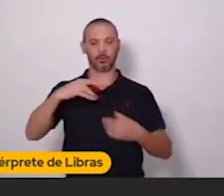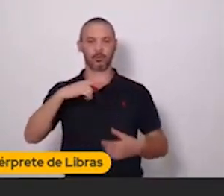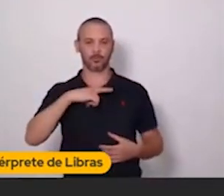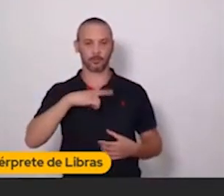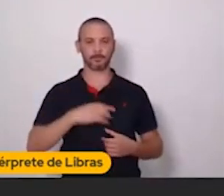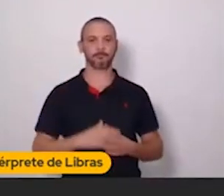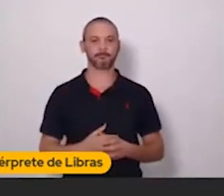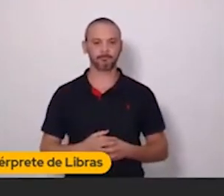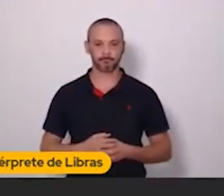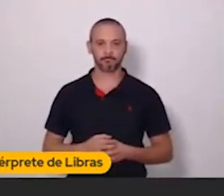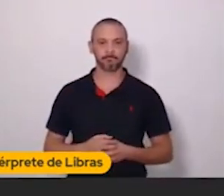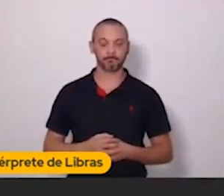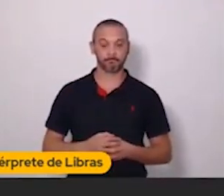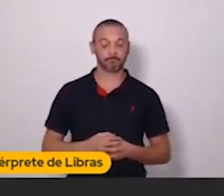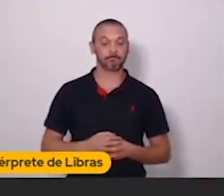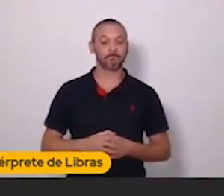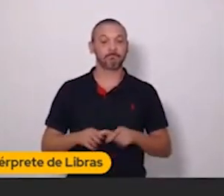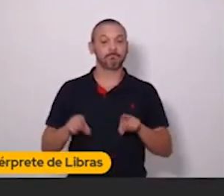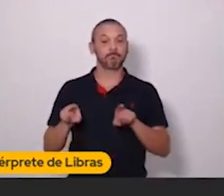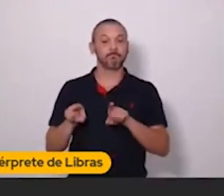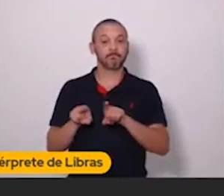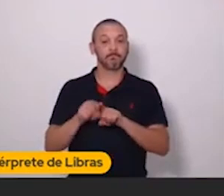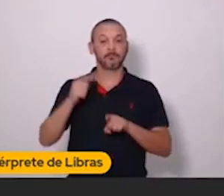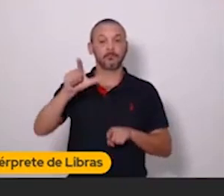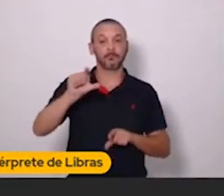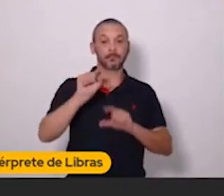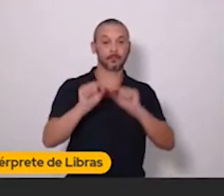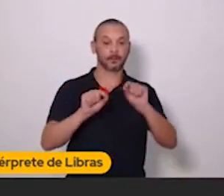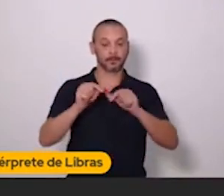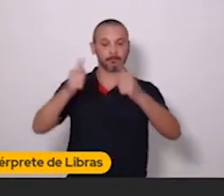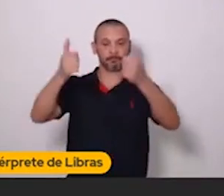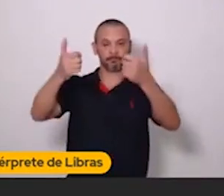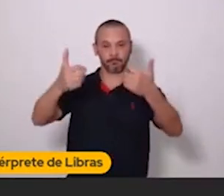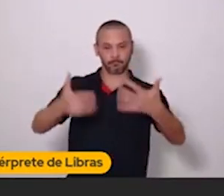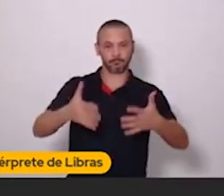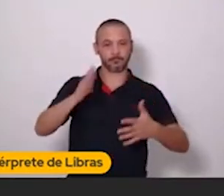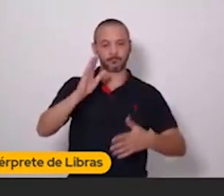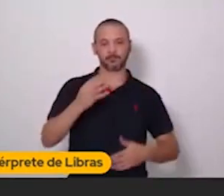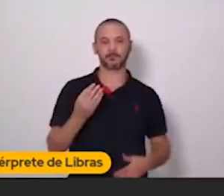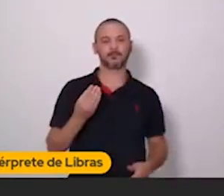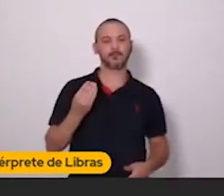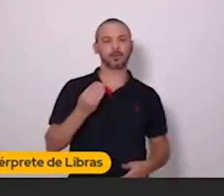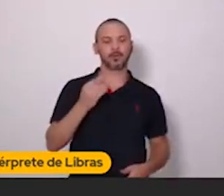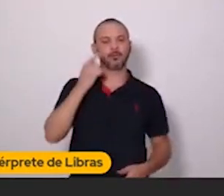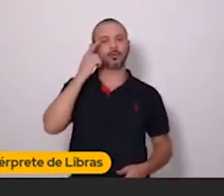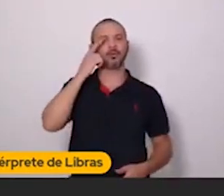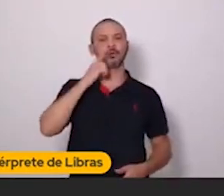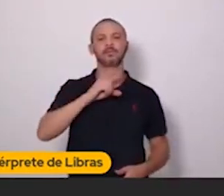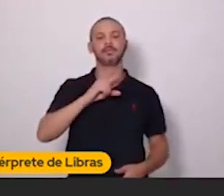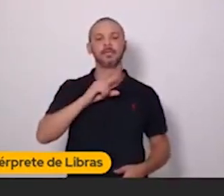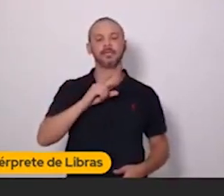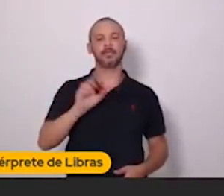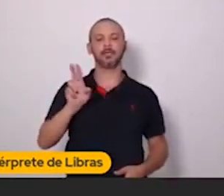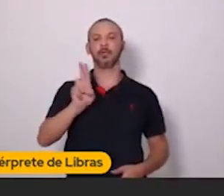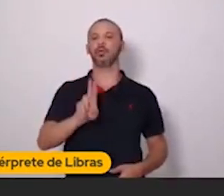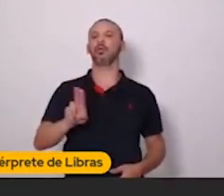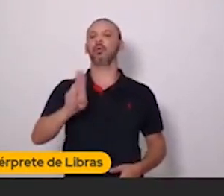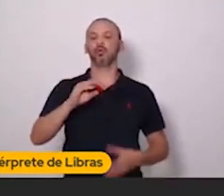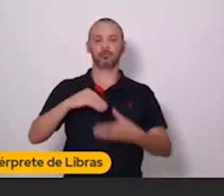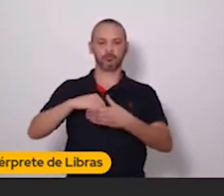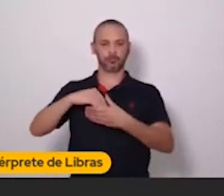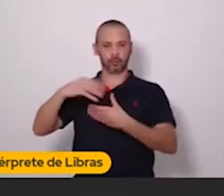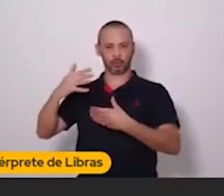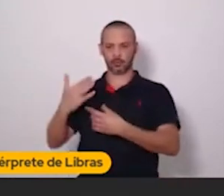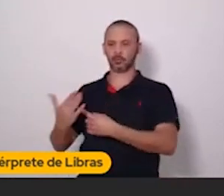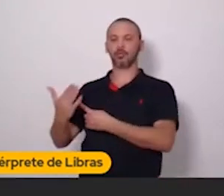E aqui, eu falei sobre como você pode utilizar do conteúdo para te